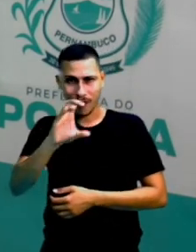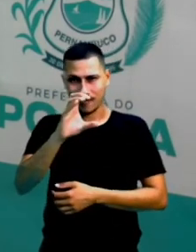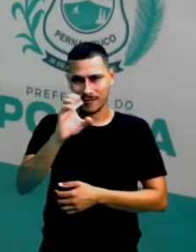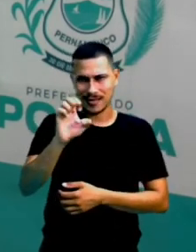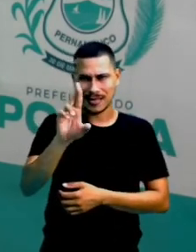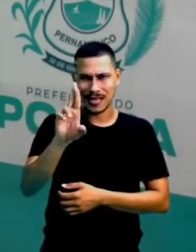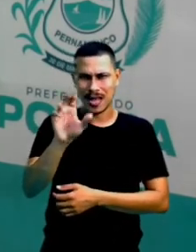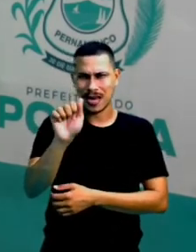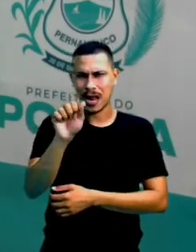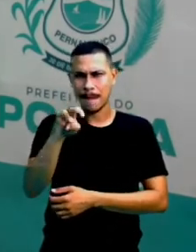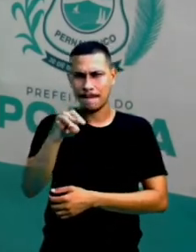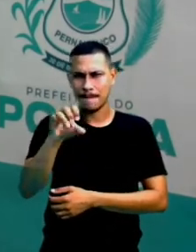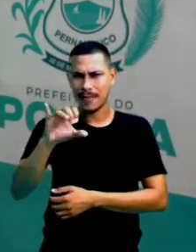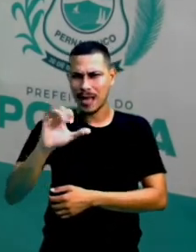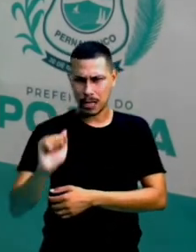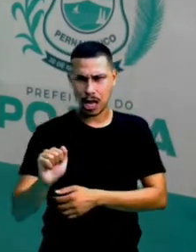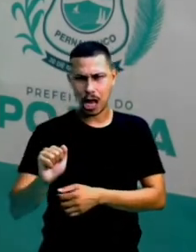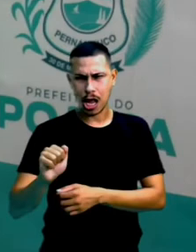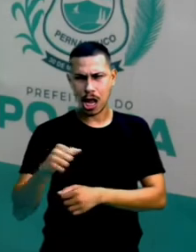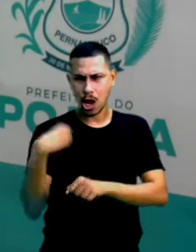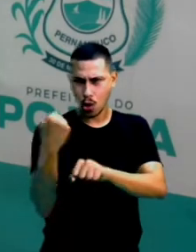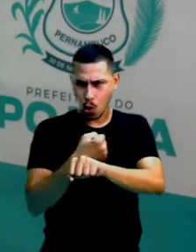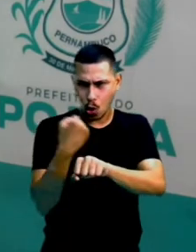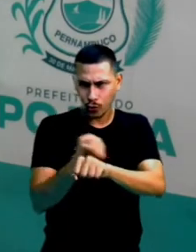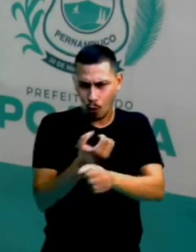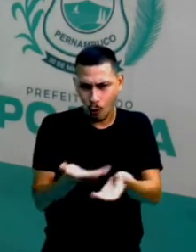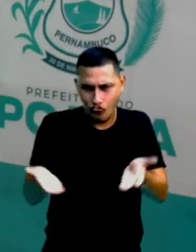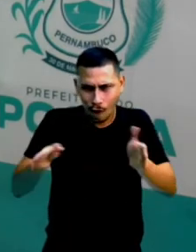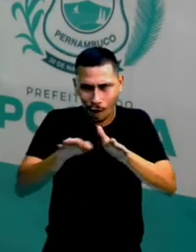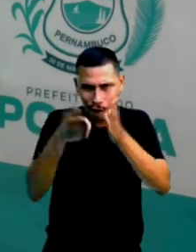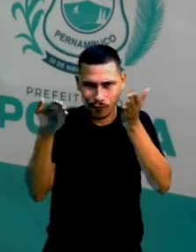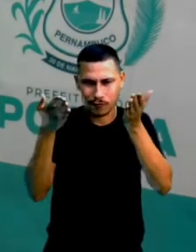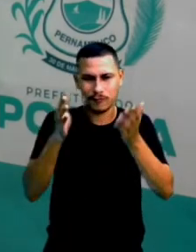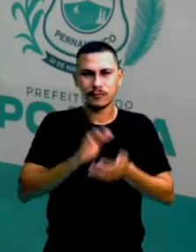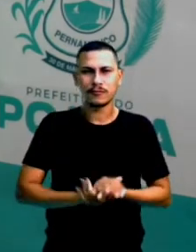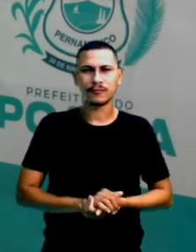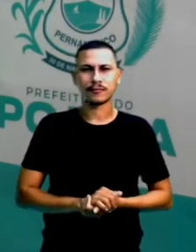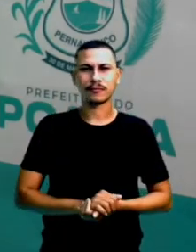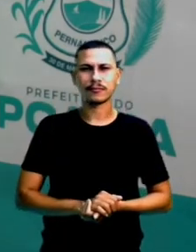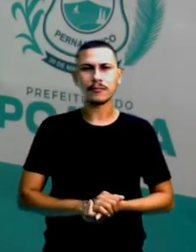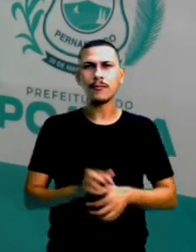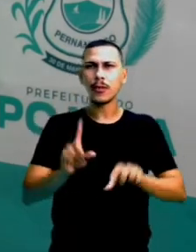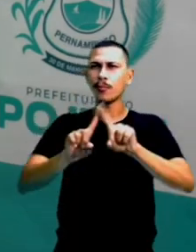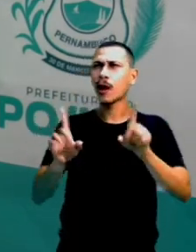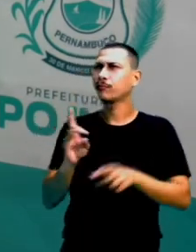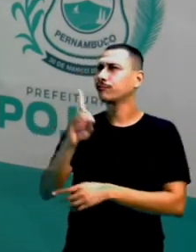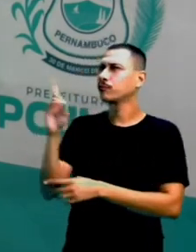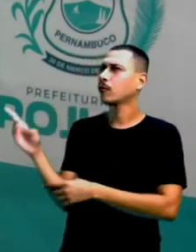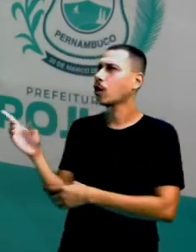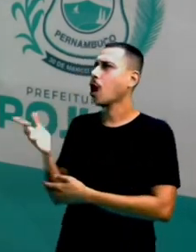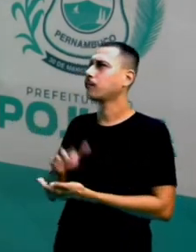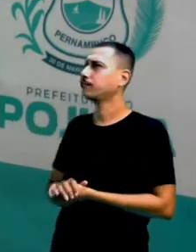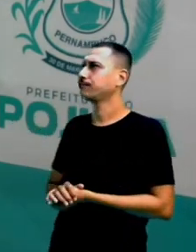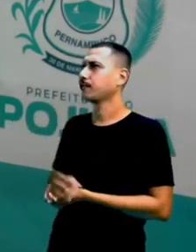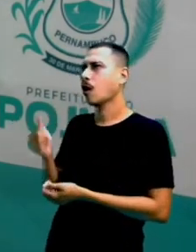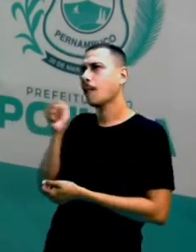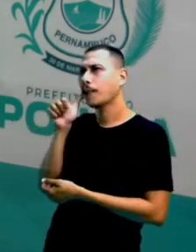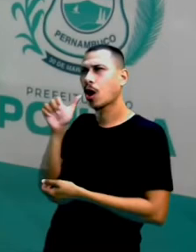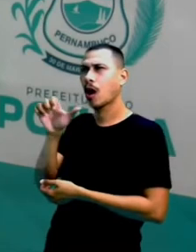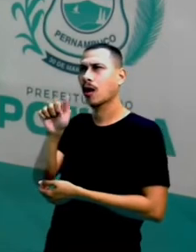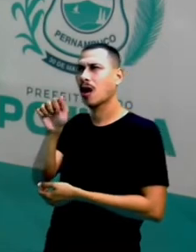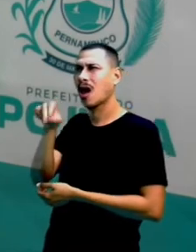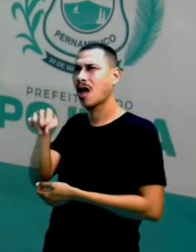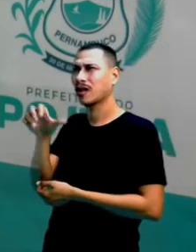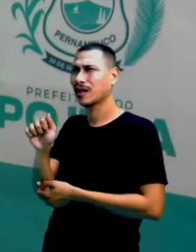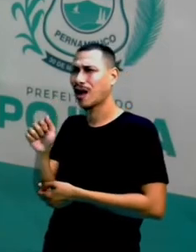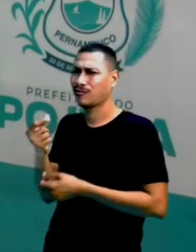vocês Ela faz peças em cerâmica Ela faz esculturas em cerâmica E aí um belo dia Ela estava passando Por muitas dificuldades